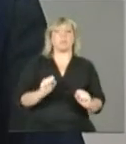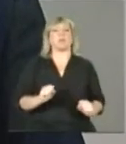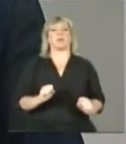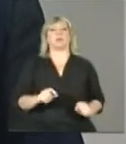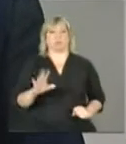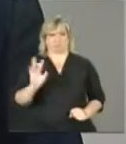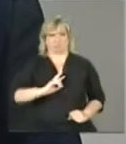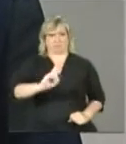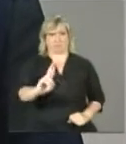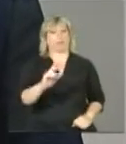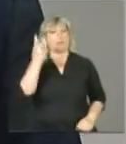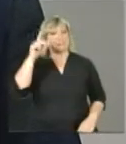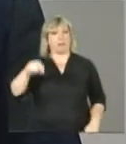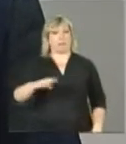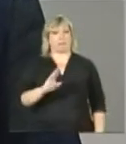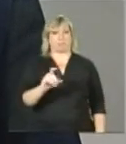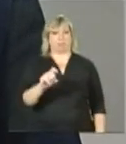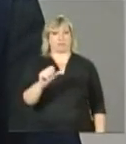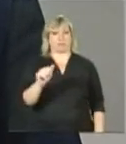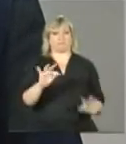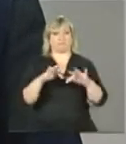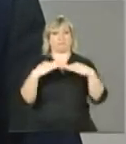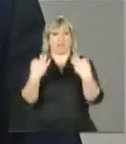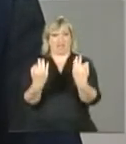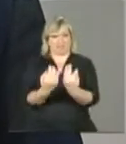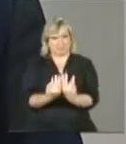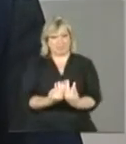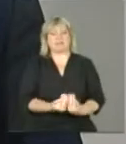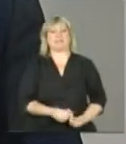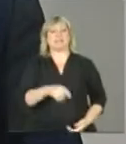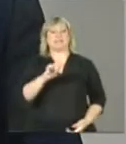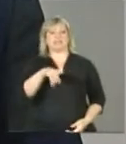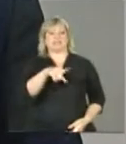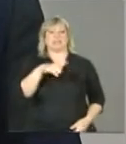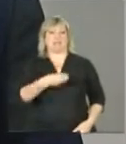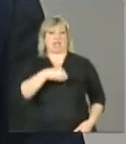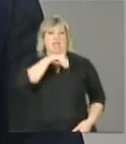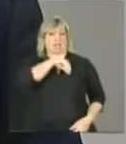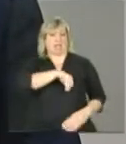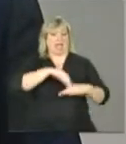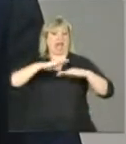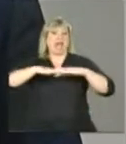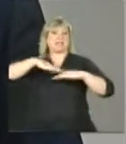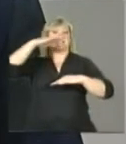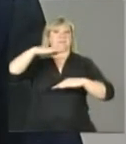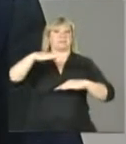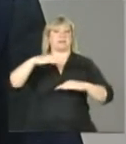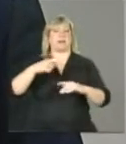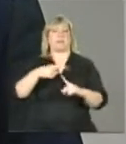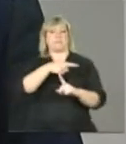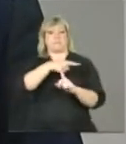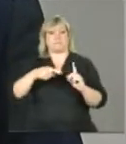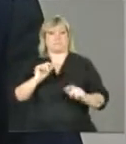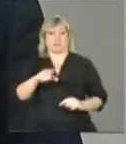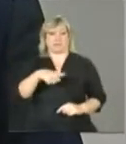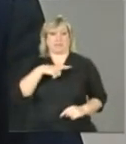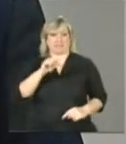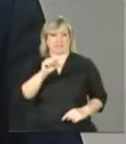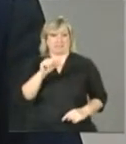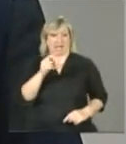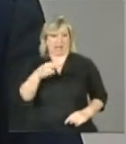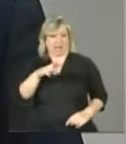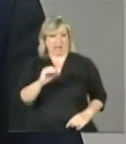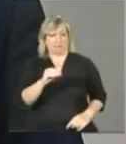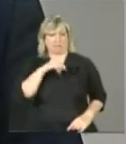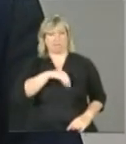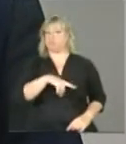tiver no cadastro uma renda registrada acima de meio salário mínimo, ela é automaticamente cancelada do programa Bolsa Família.